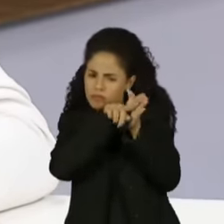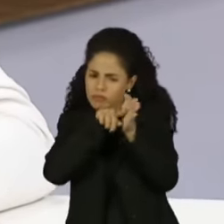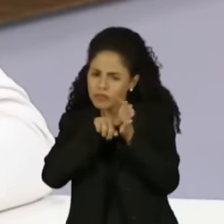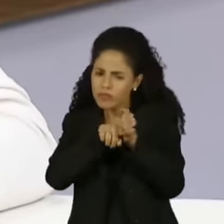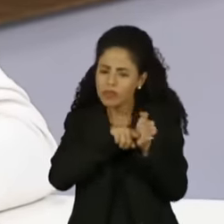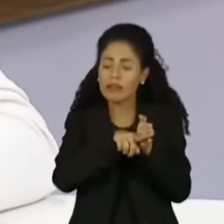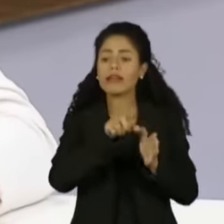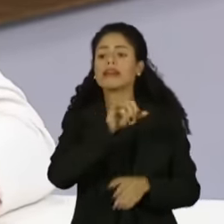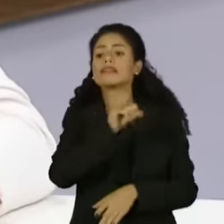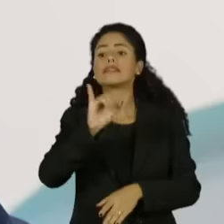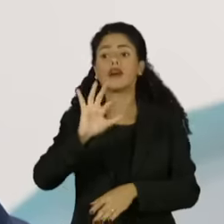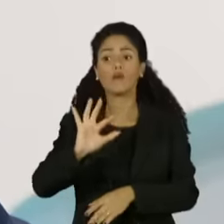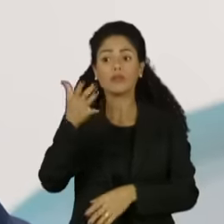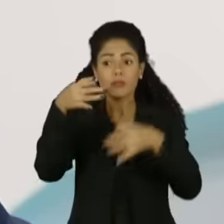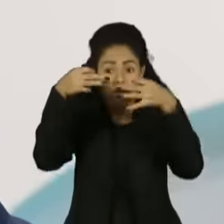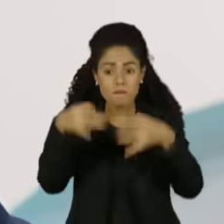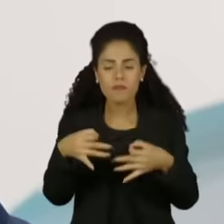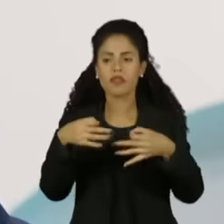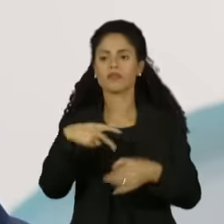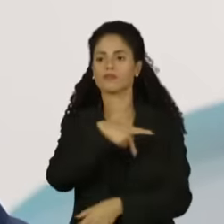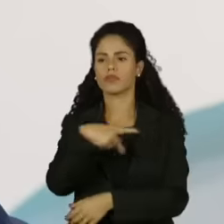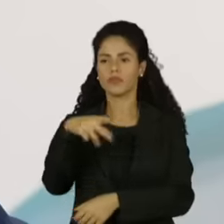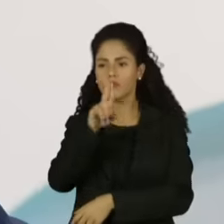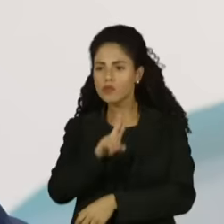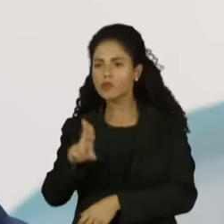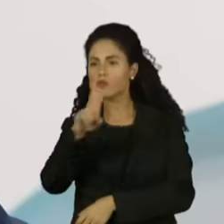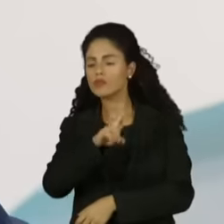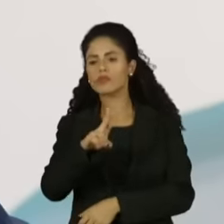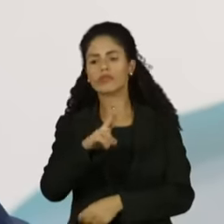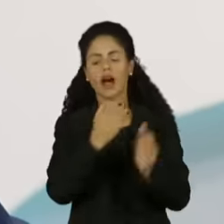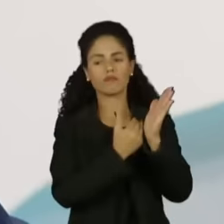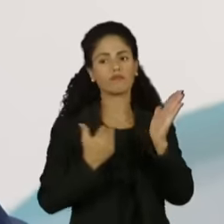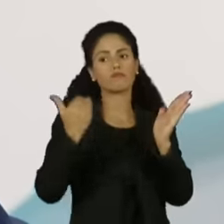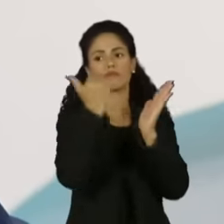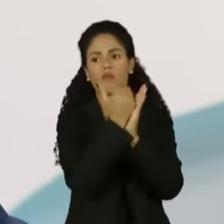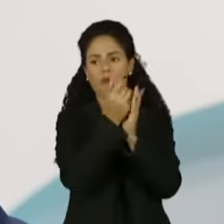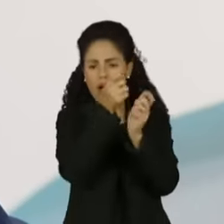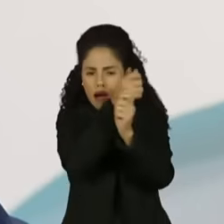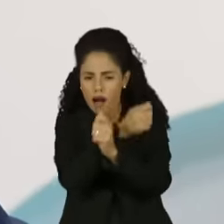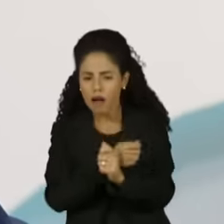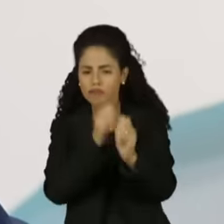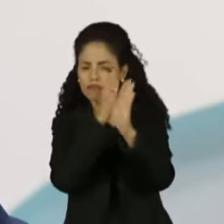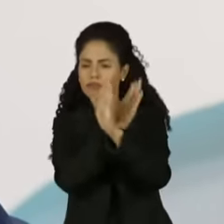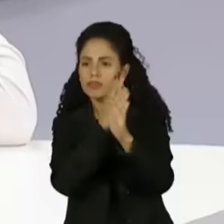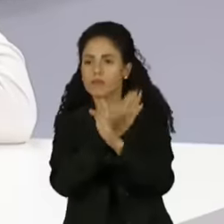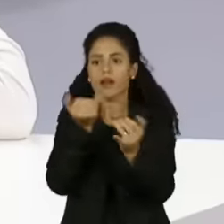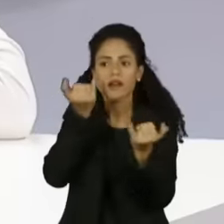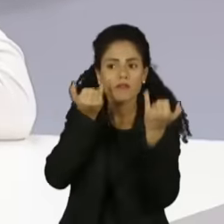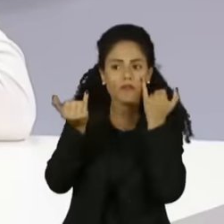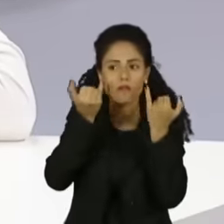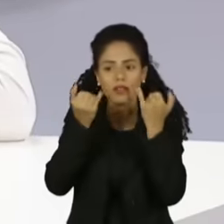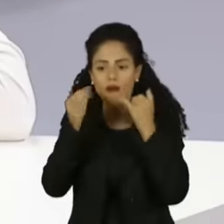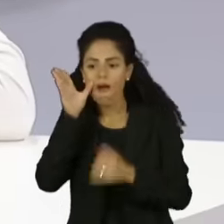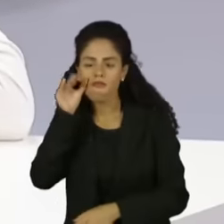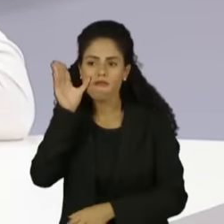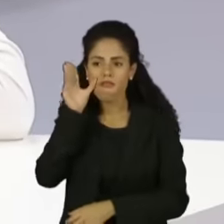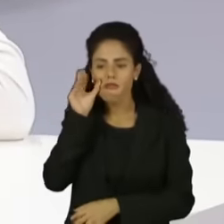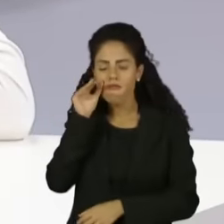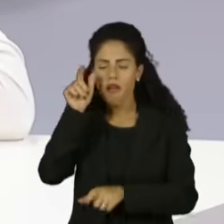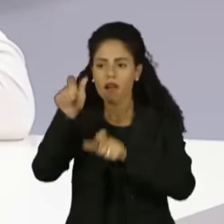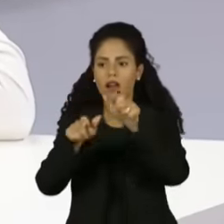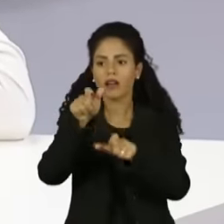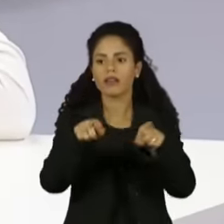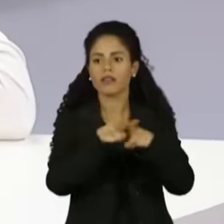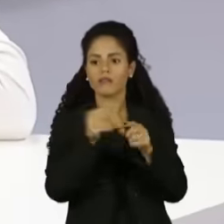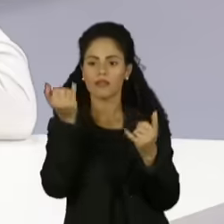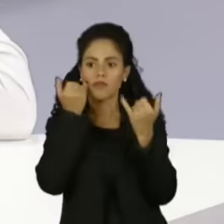a possibilidade de um presidente ter usado a agência, a ABIN, para levantar informações contra adversários políticos e